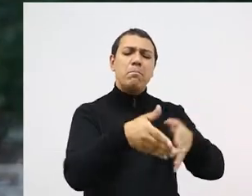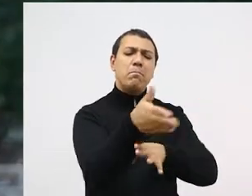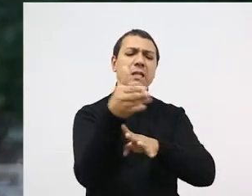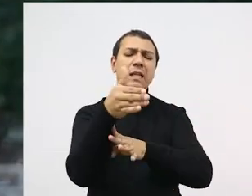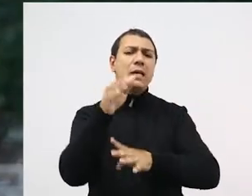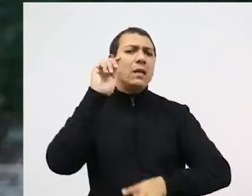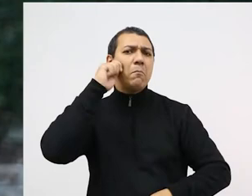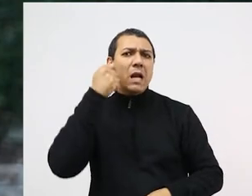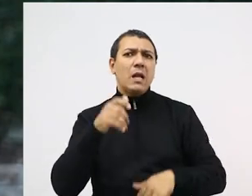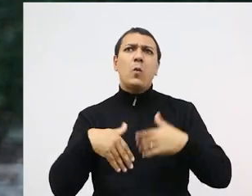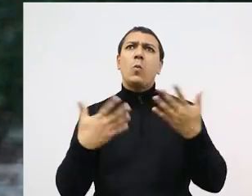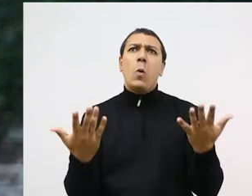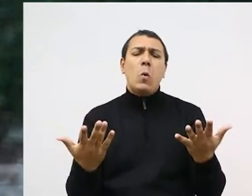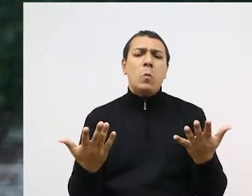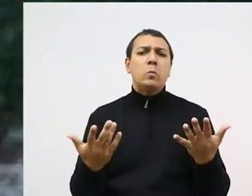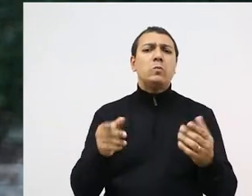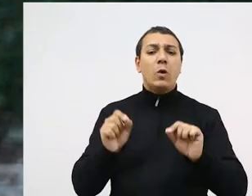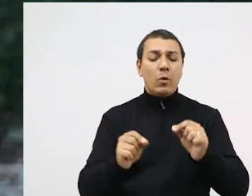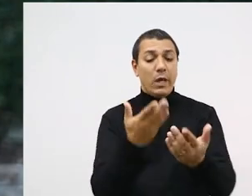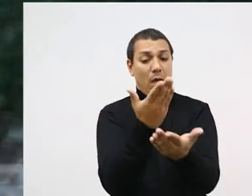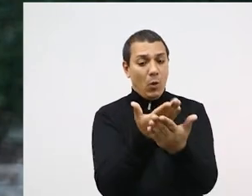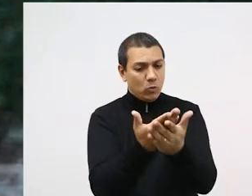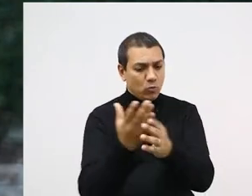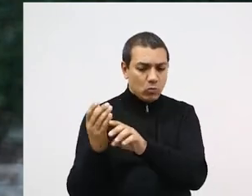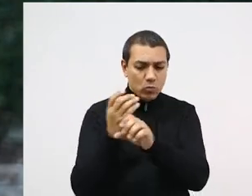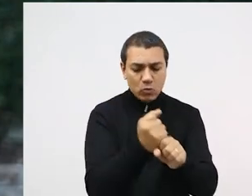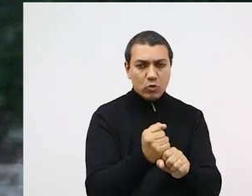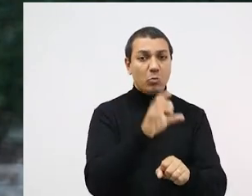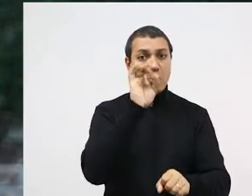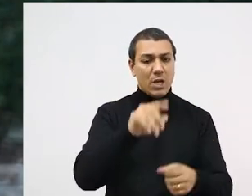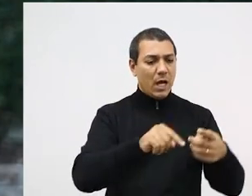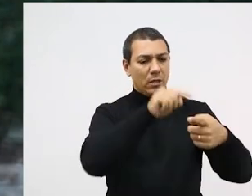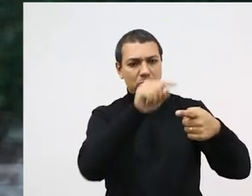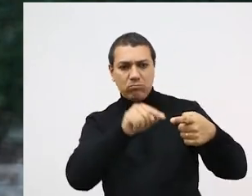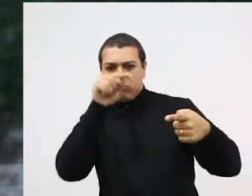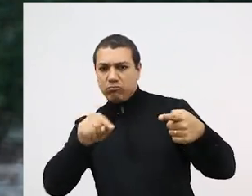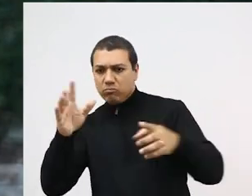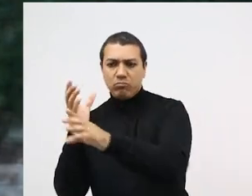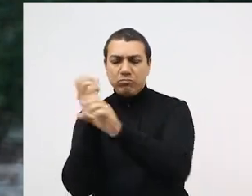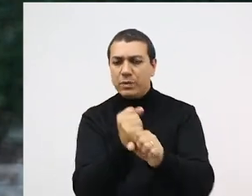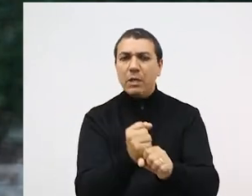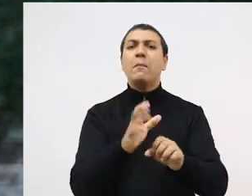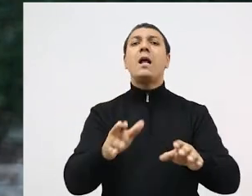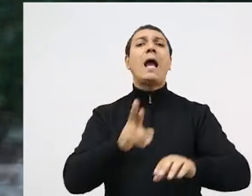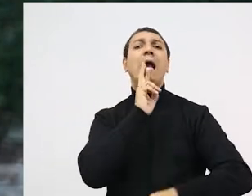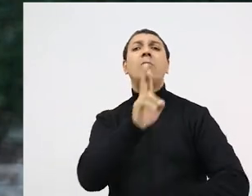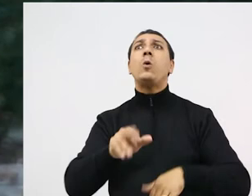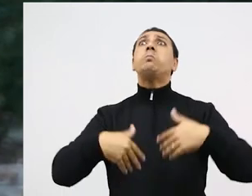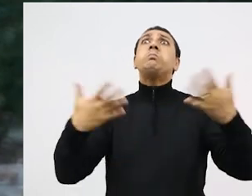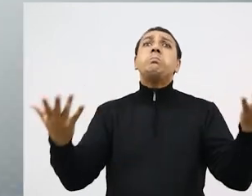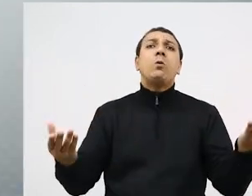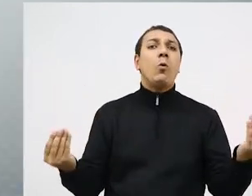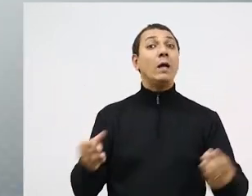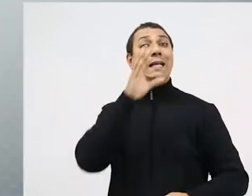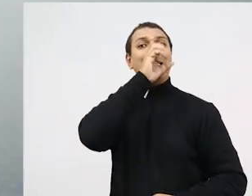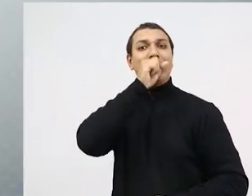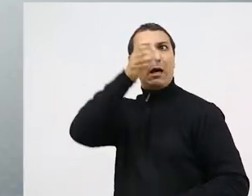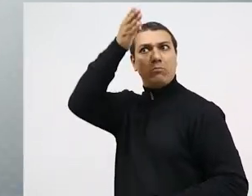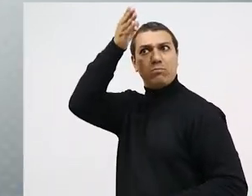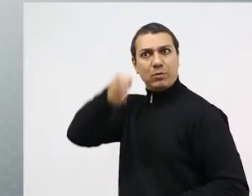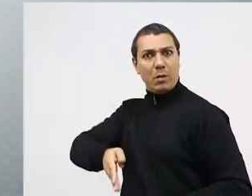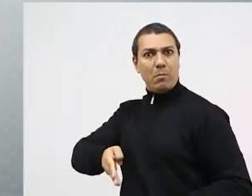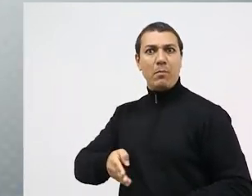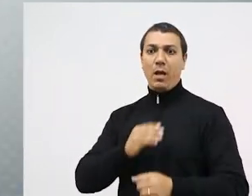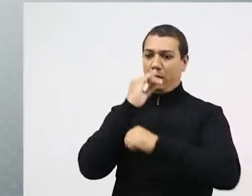da média das bandeiras dos indicadores. Esse resultado é divulgado sempre aos sábados, nos canais oficiais do governo do estado. Na primeira